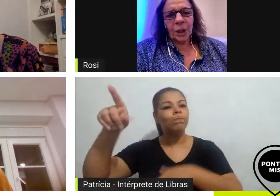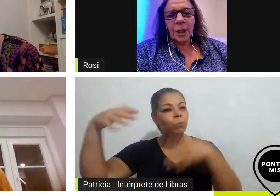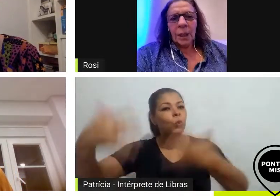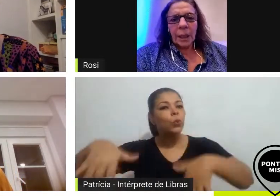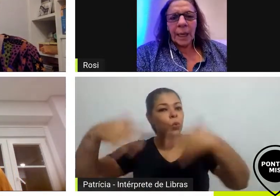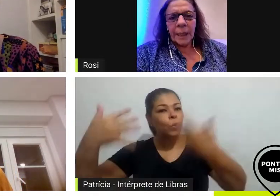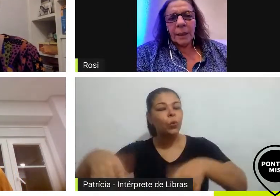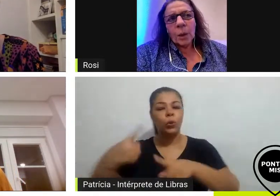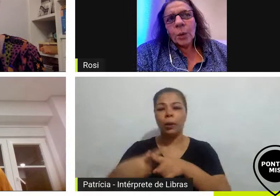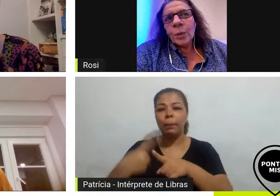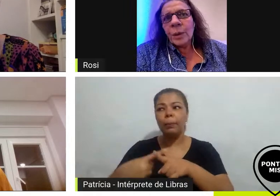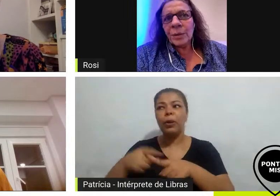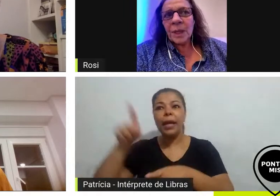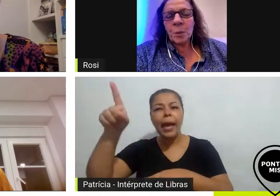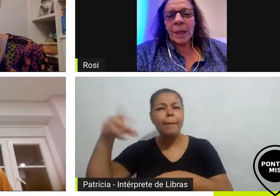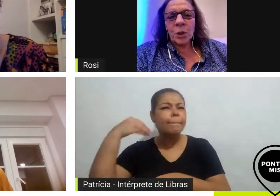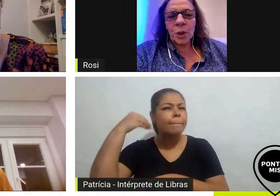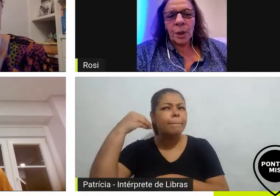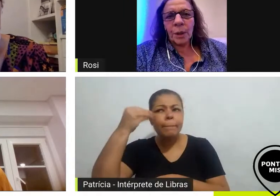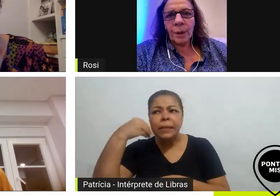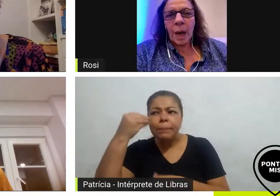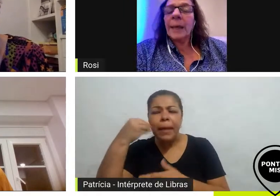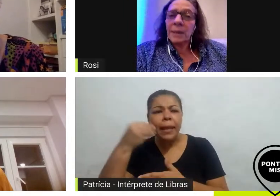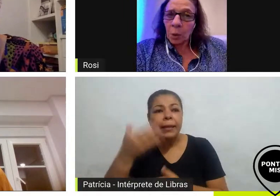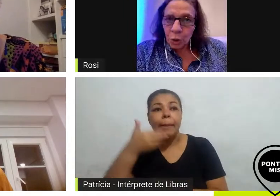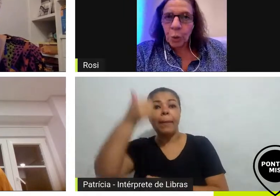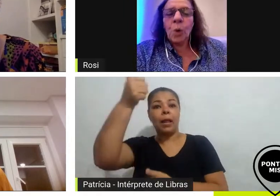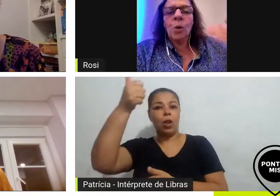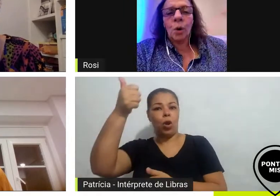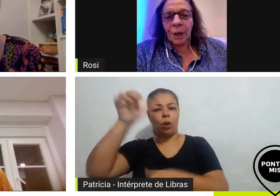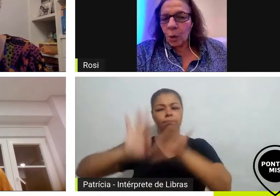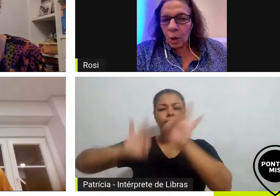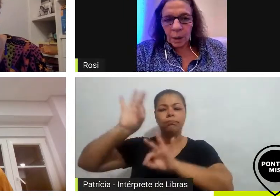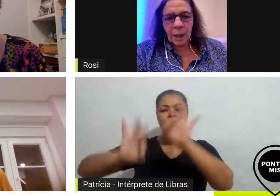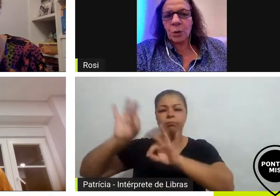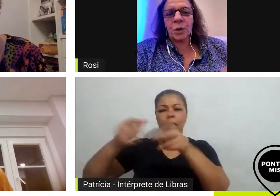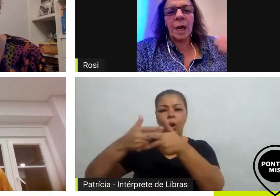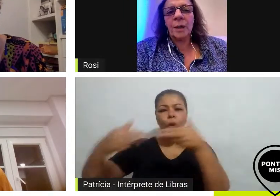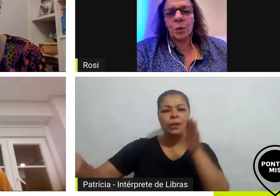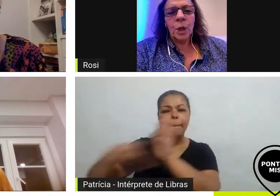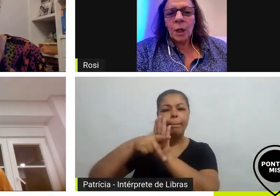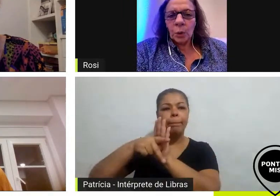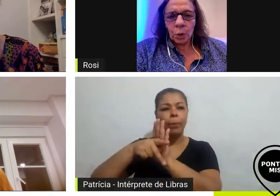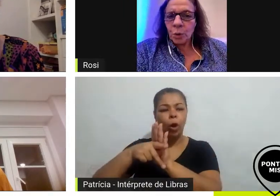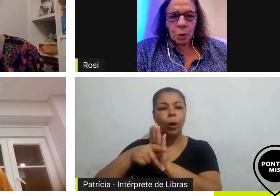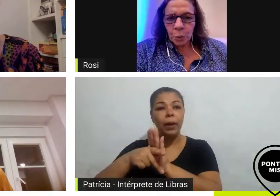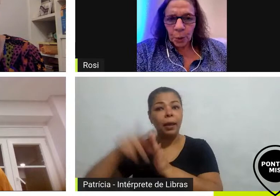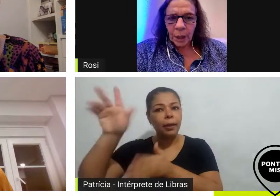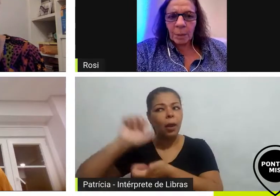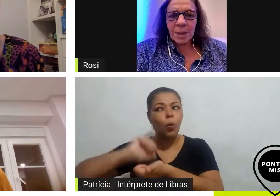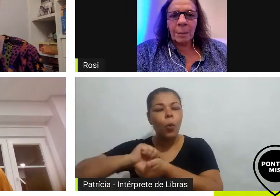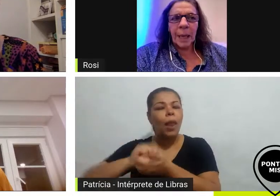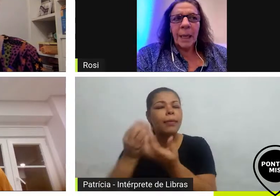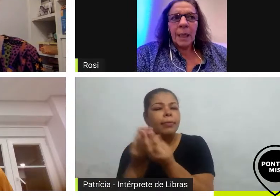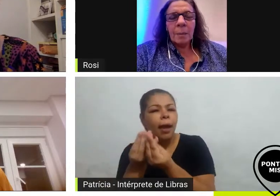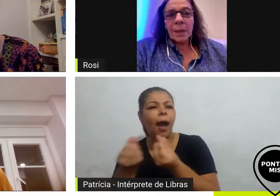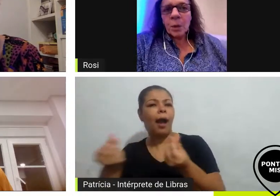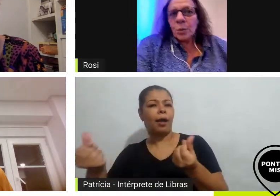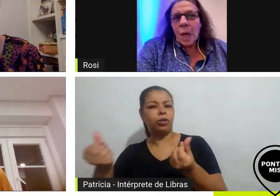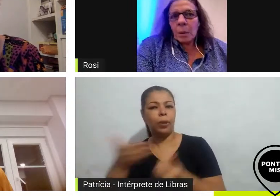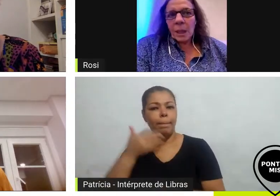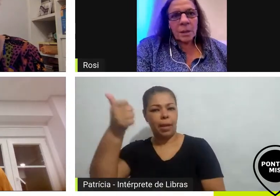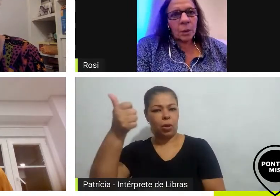qualidade né então infelizmente quer dizer continuou com Aquaricó grande sucesso todos os outros programas também